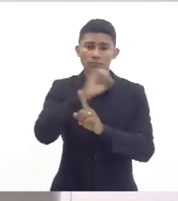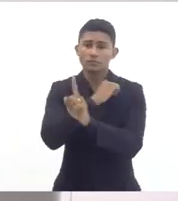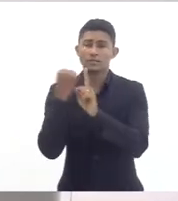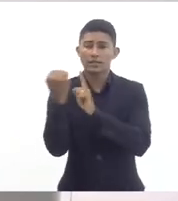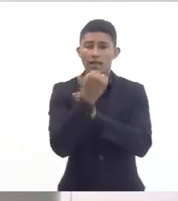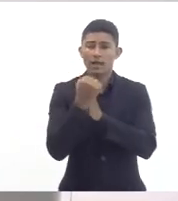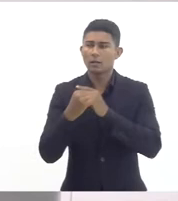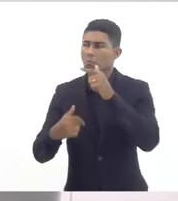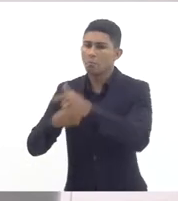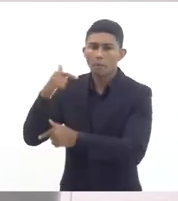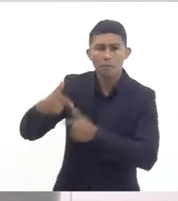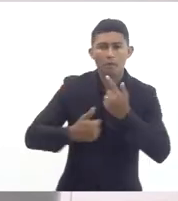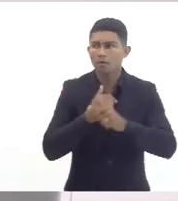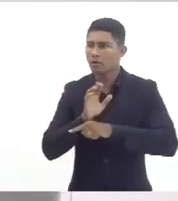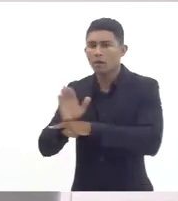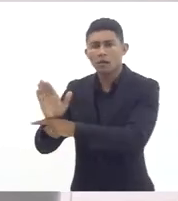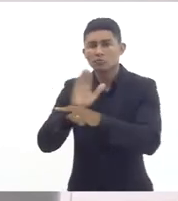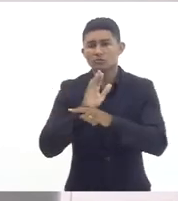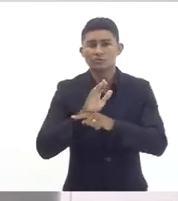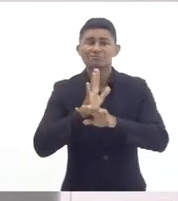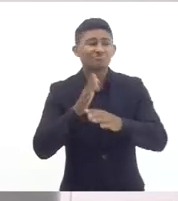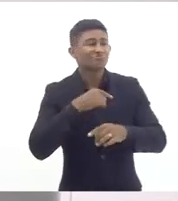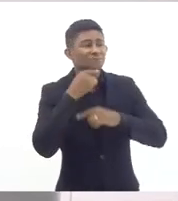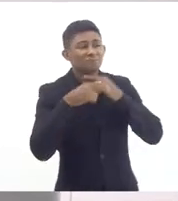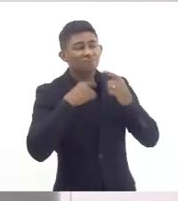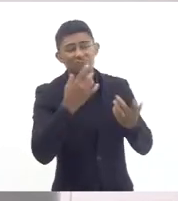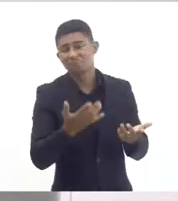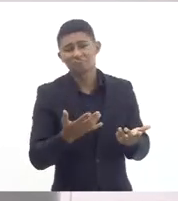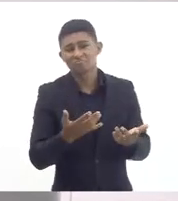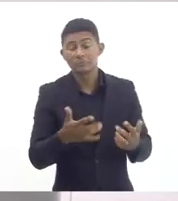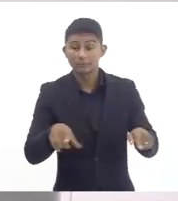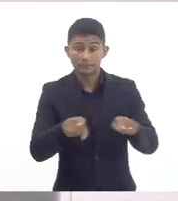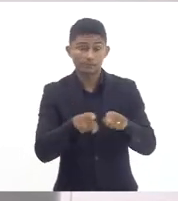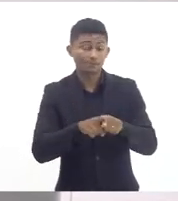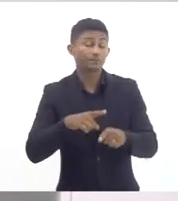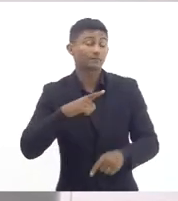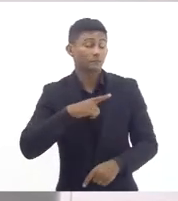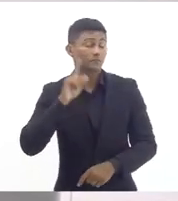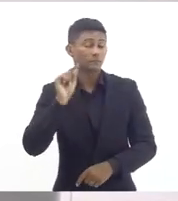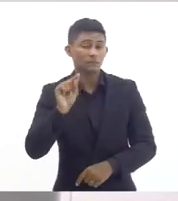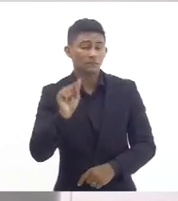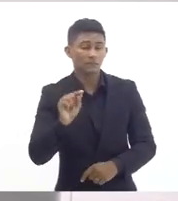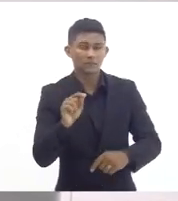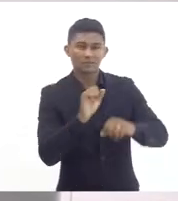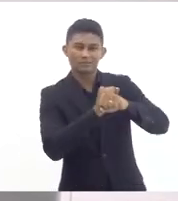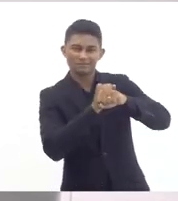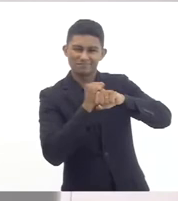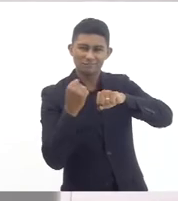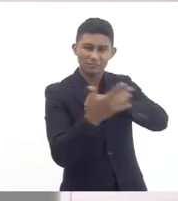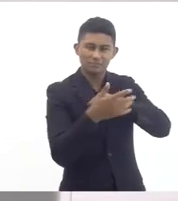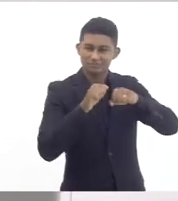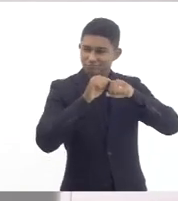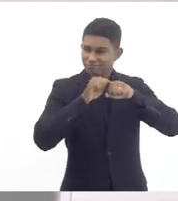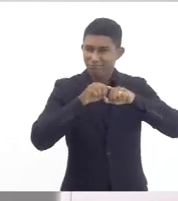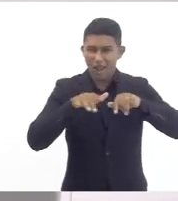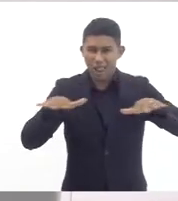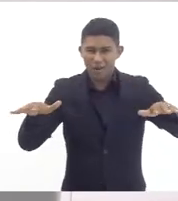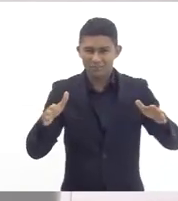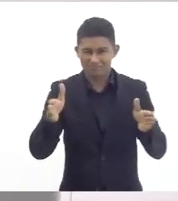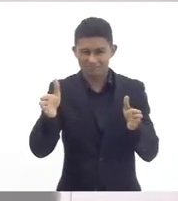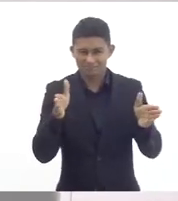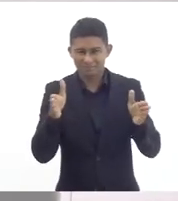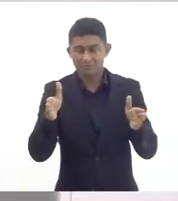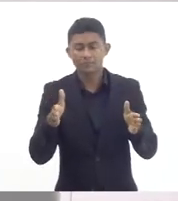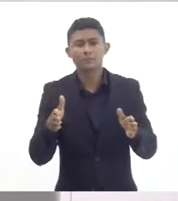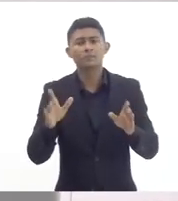ainda tem adicionalmente a questão da pandemia onde muitas famílias perderam suas rendas e